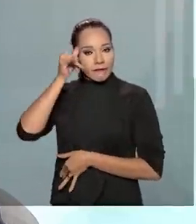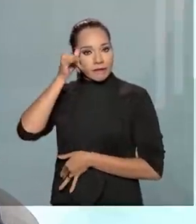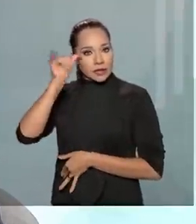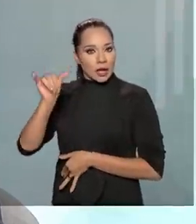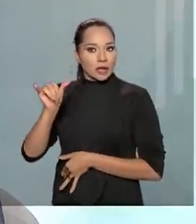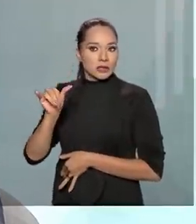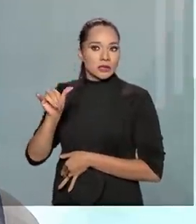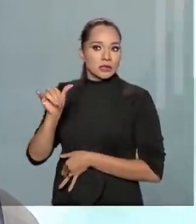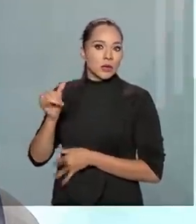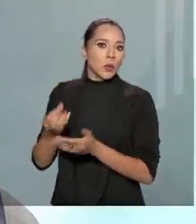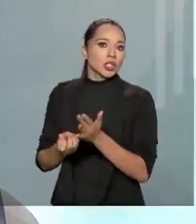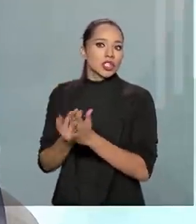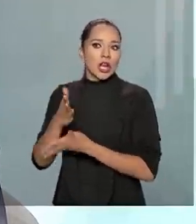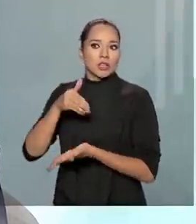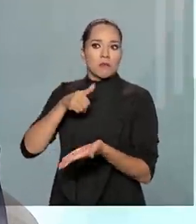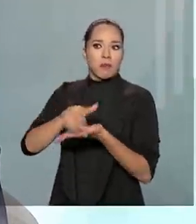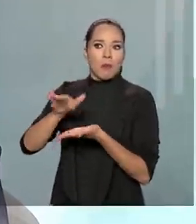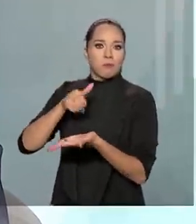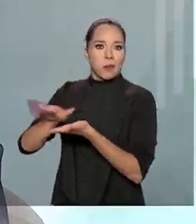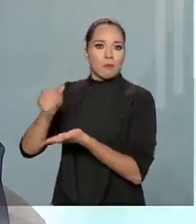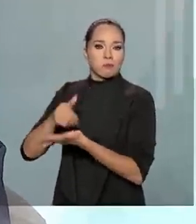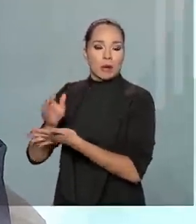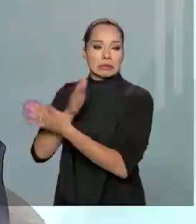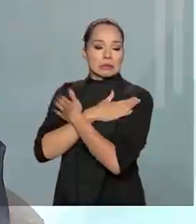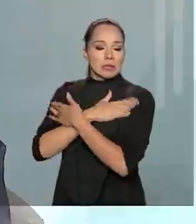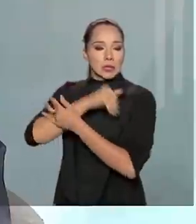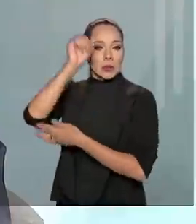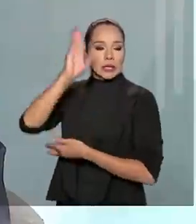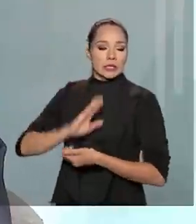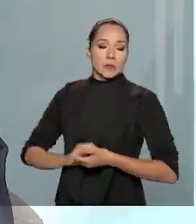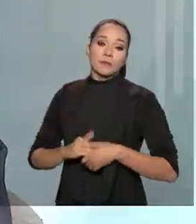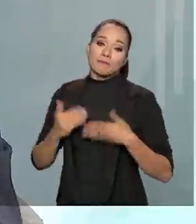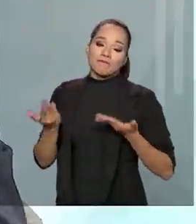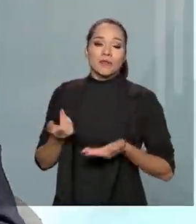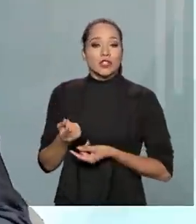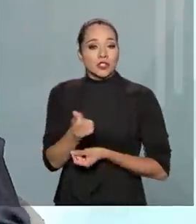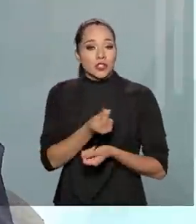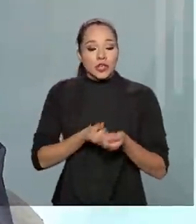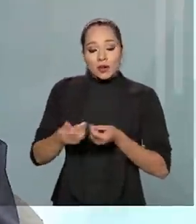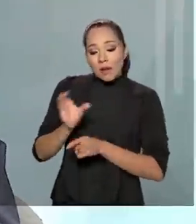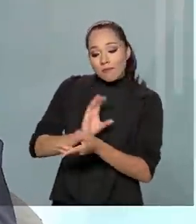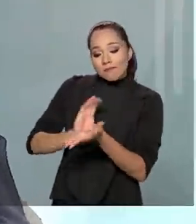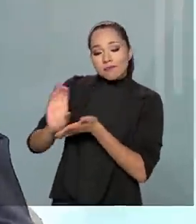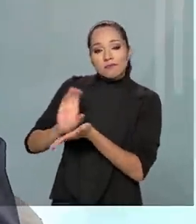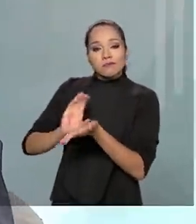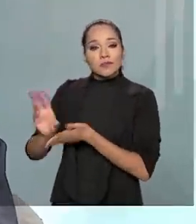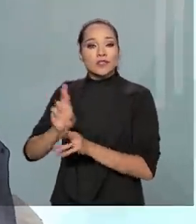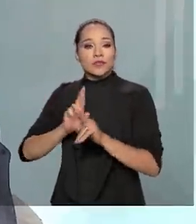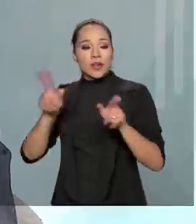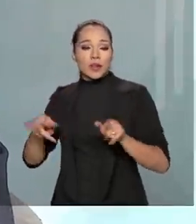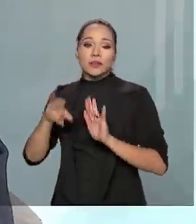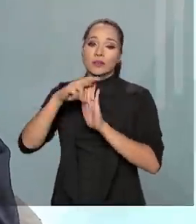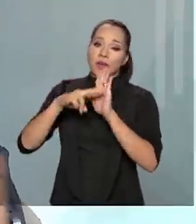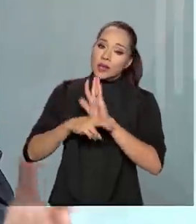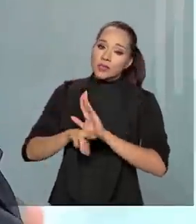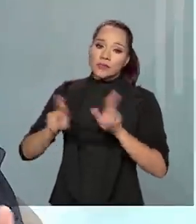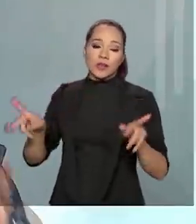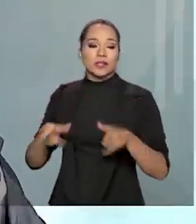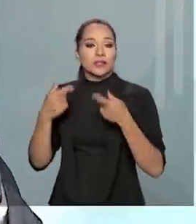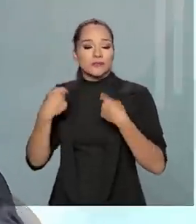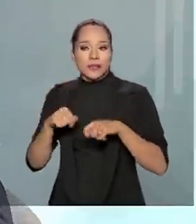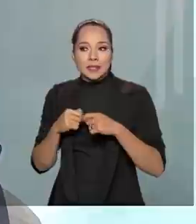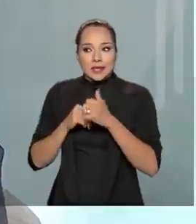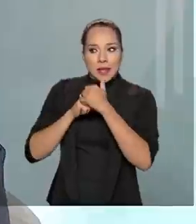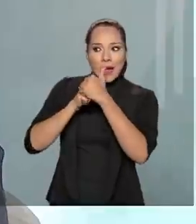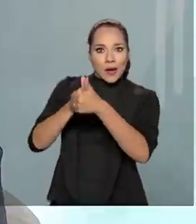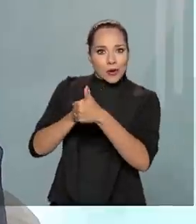uma grande quantidade de desemprego no país. Então, são recursos que são aplicados de maneira diferente, com regras diferentes. Nós temos que estar meio